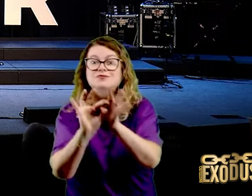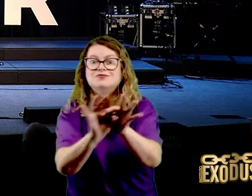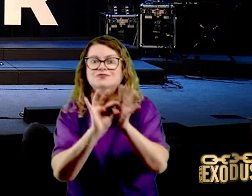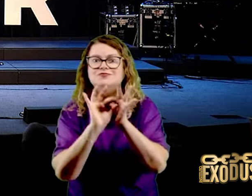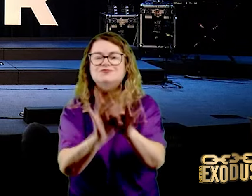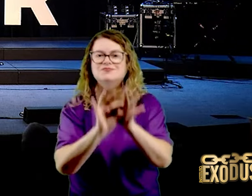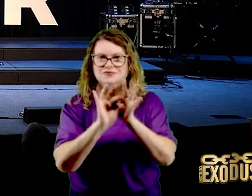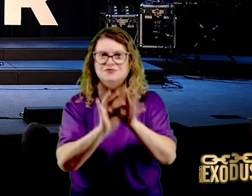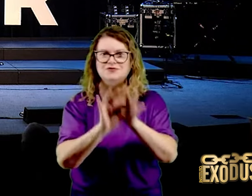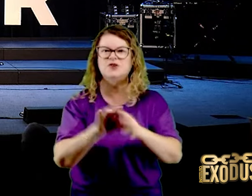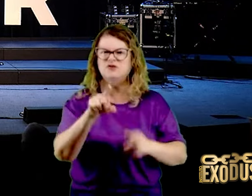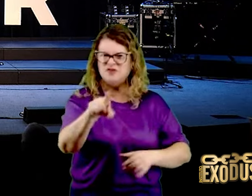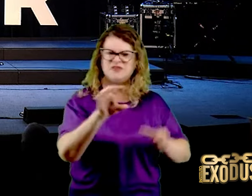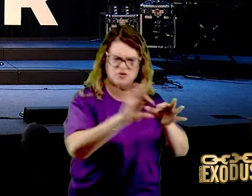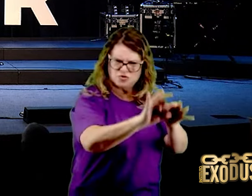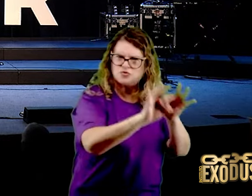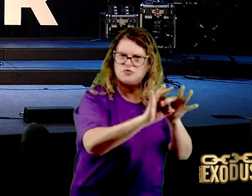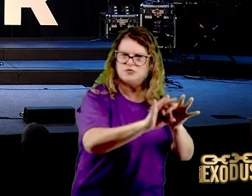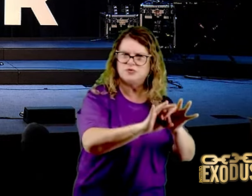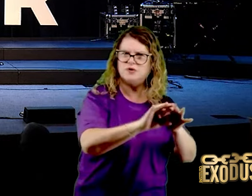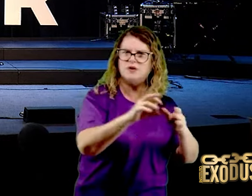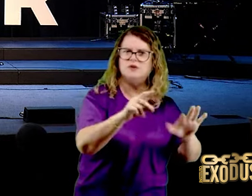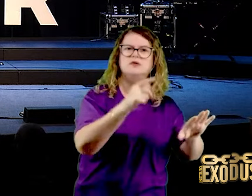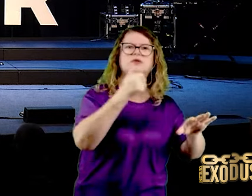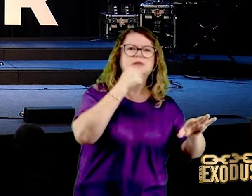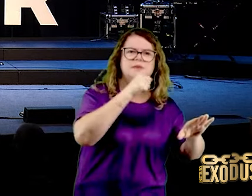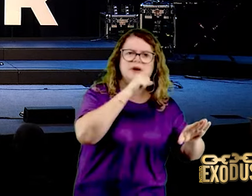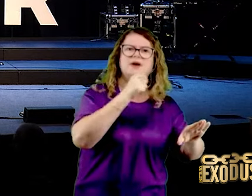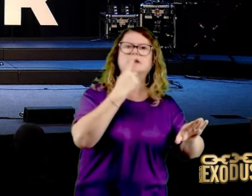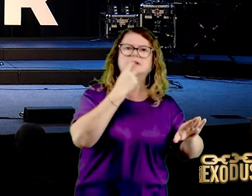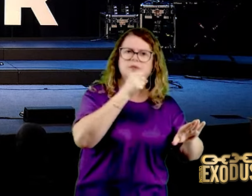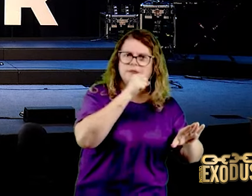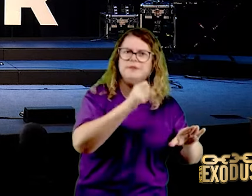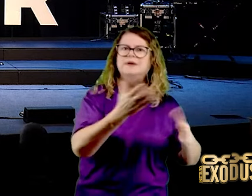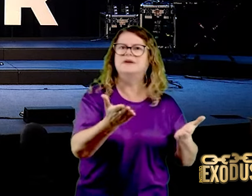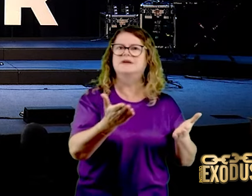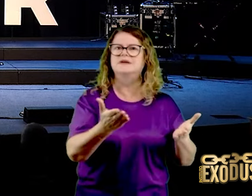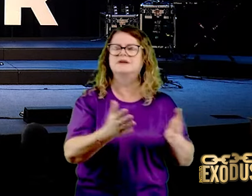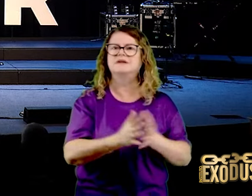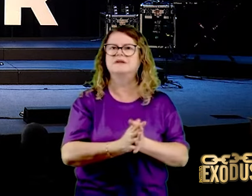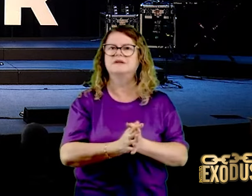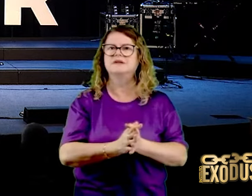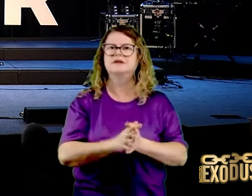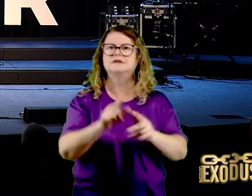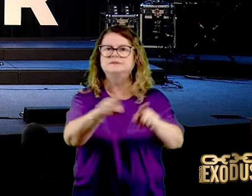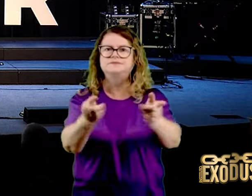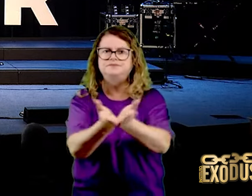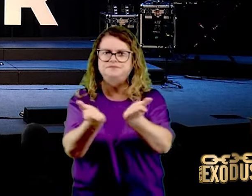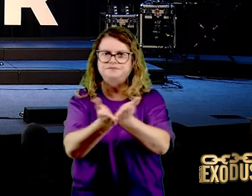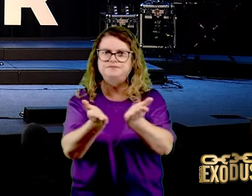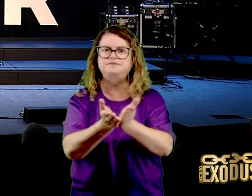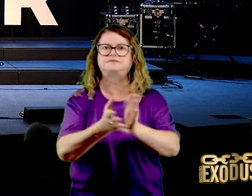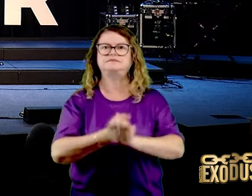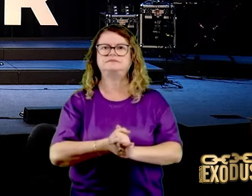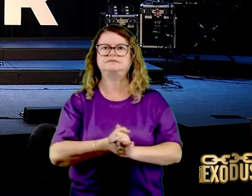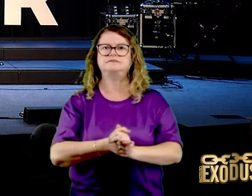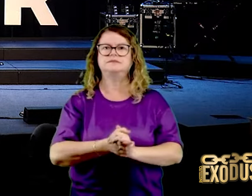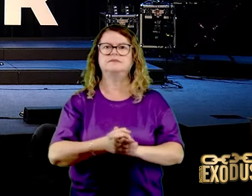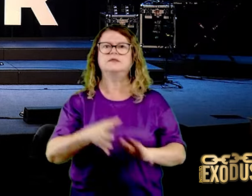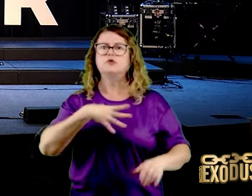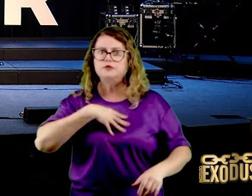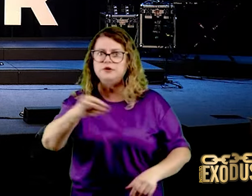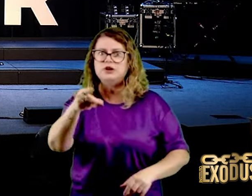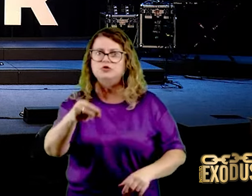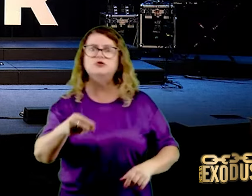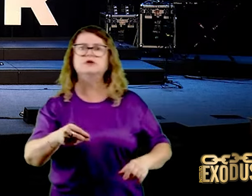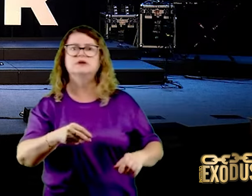junto com a tua mãe, com o teu pai, se eles são crentes, te levam para o altar, se vocês são filhos debaixo da autoridade do seu pai.